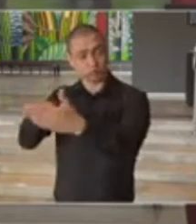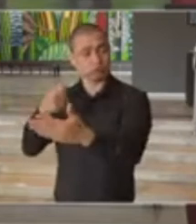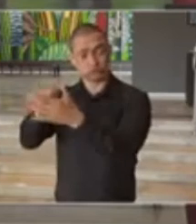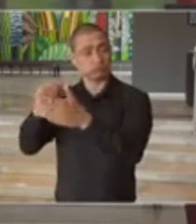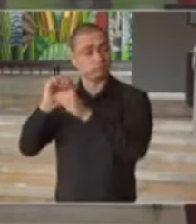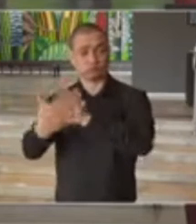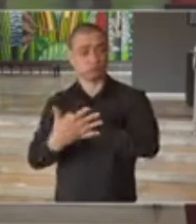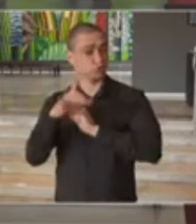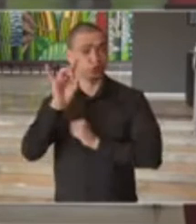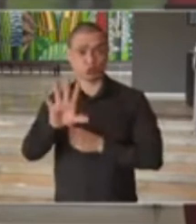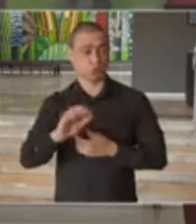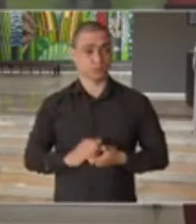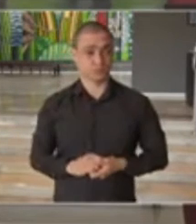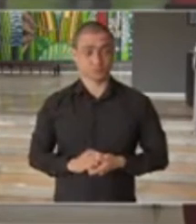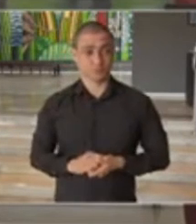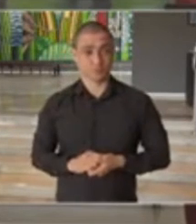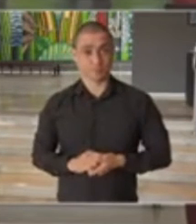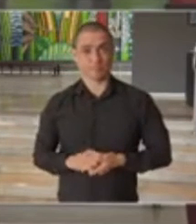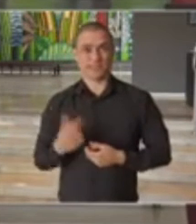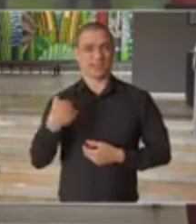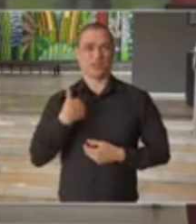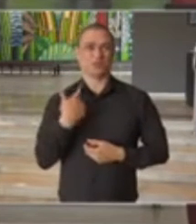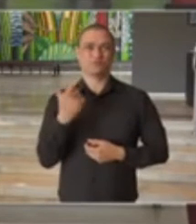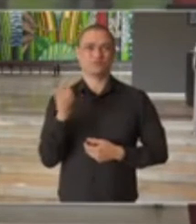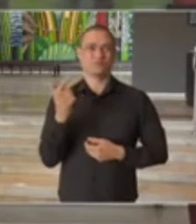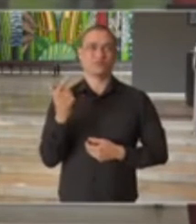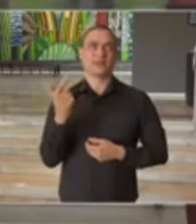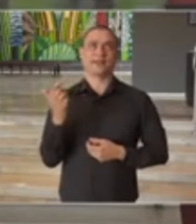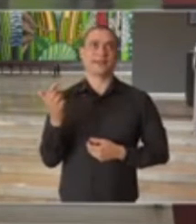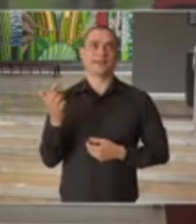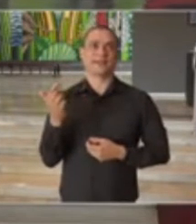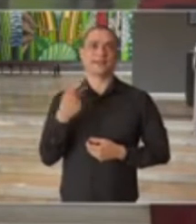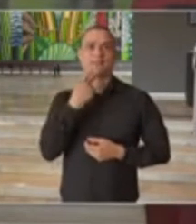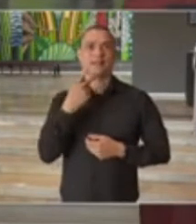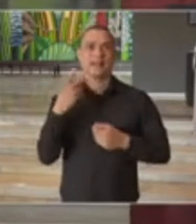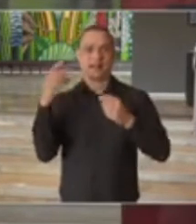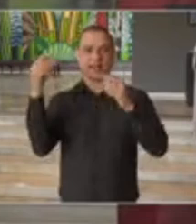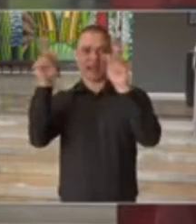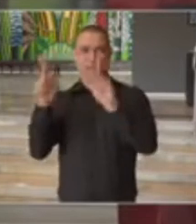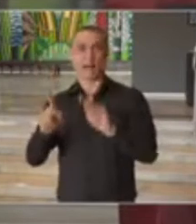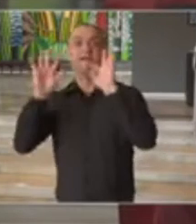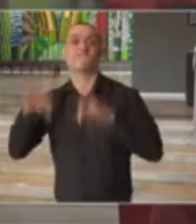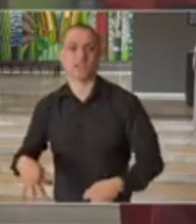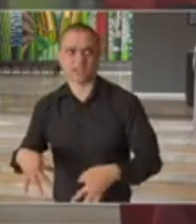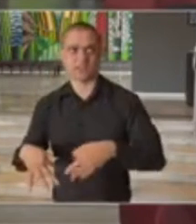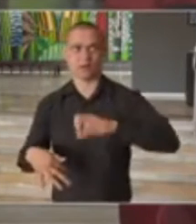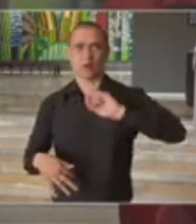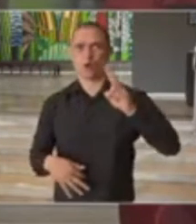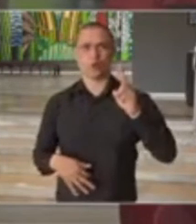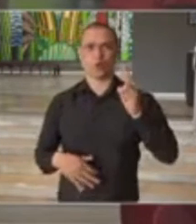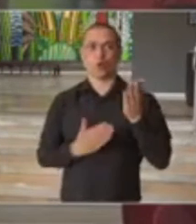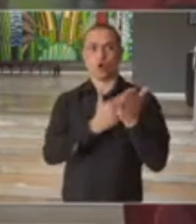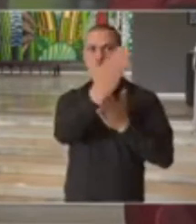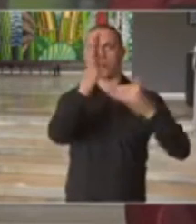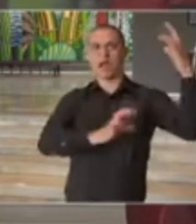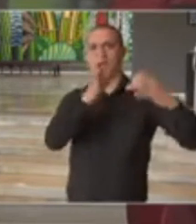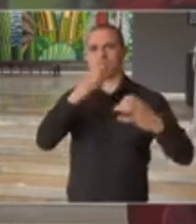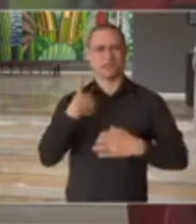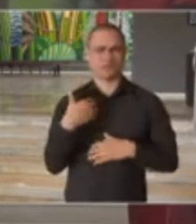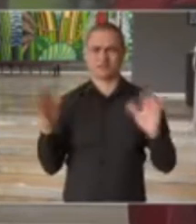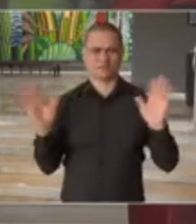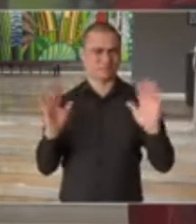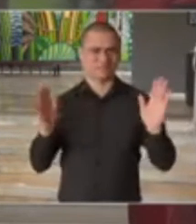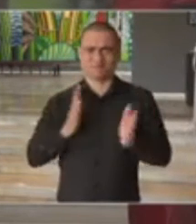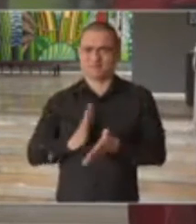coronavírus. Eu não estou estabelecendo aqui nem final de trégua, nem de início de confronto. Aliás,